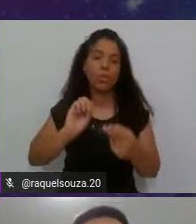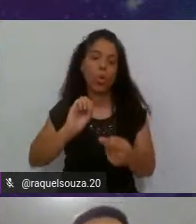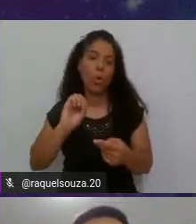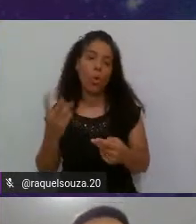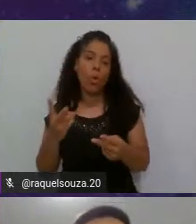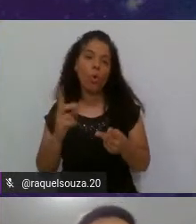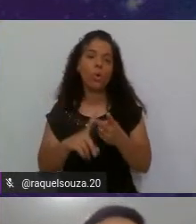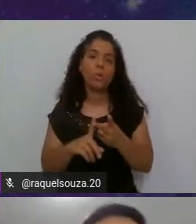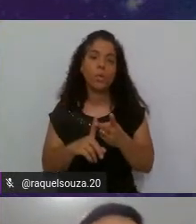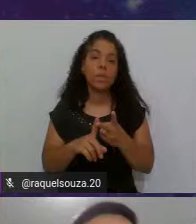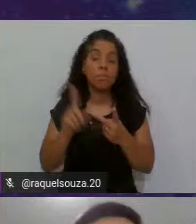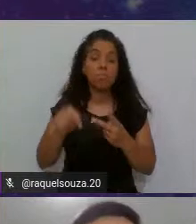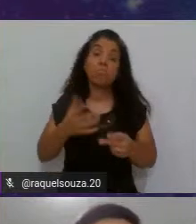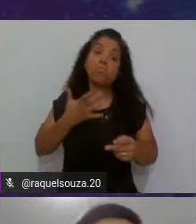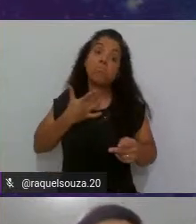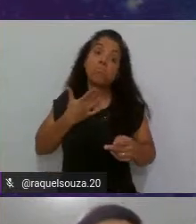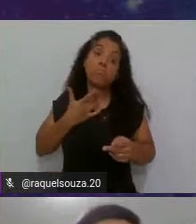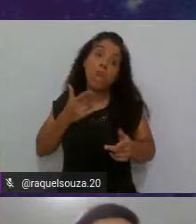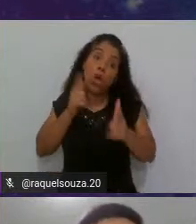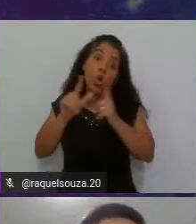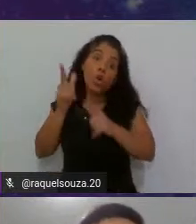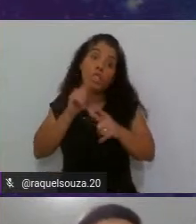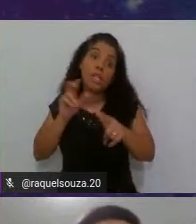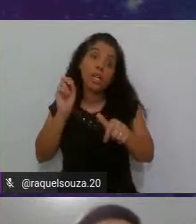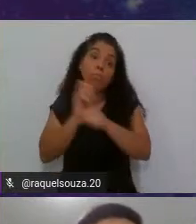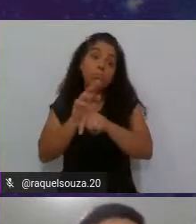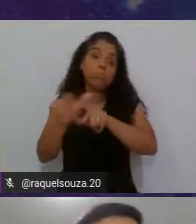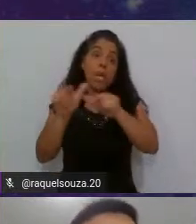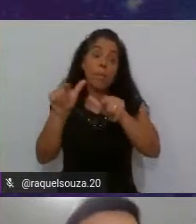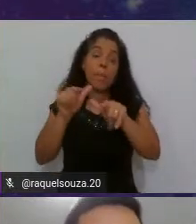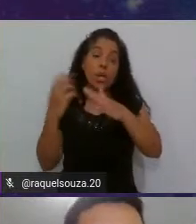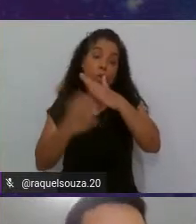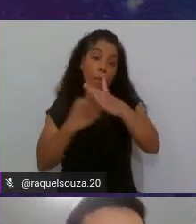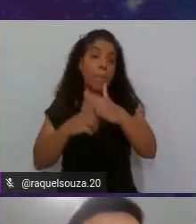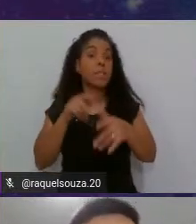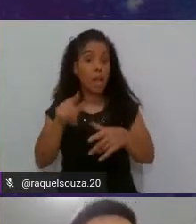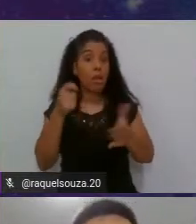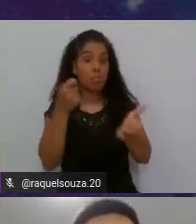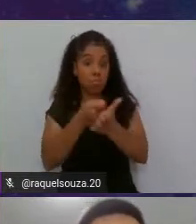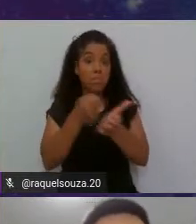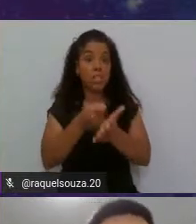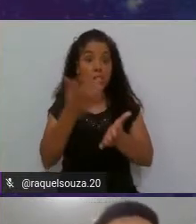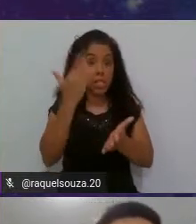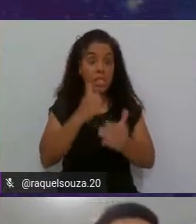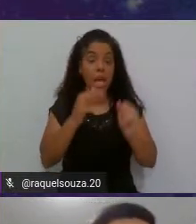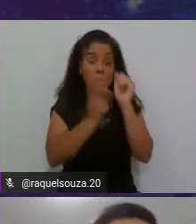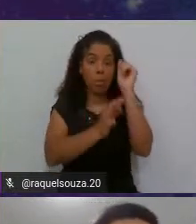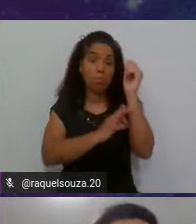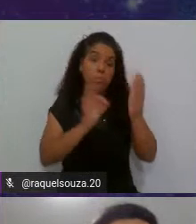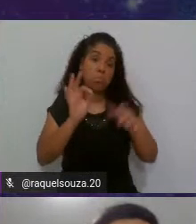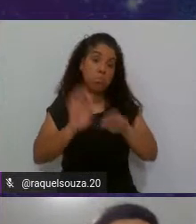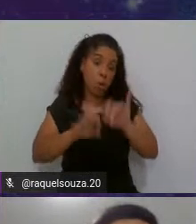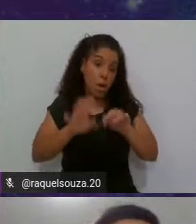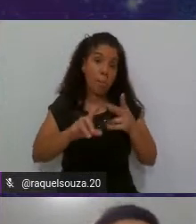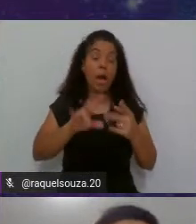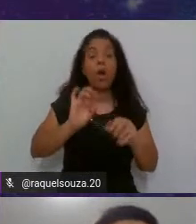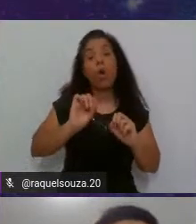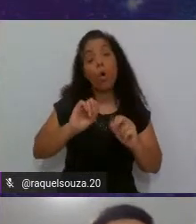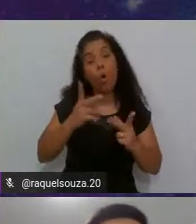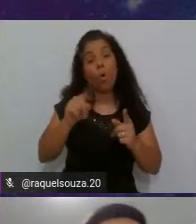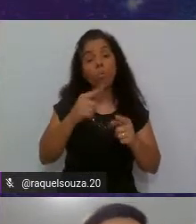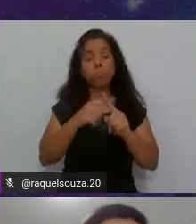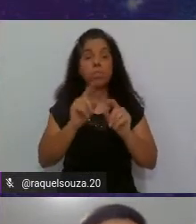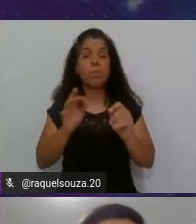é o seu desejo de conseguir um emprego em uma determinada empresa, e ela existe, que você saiba programar? Será que é simplesmente